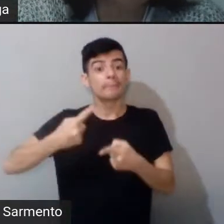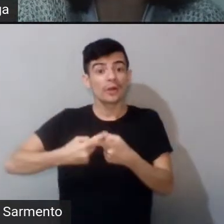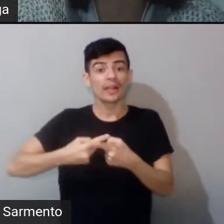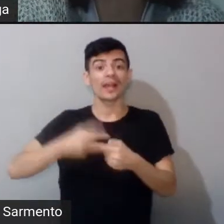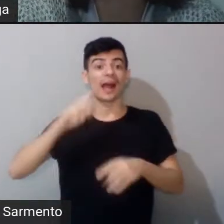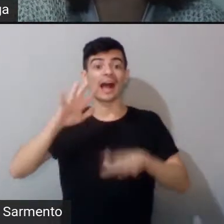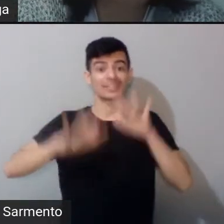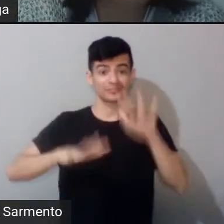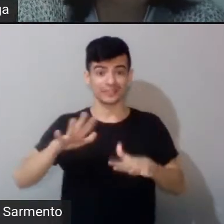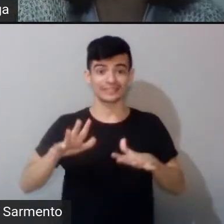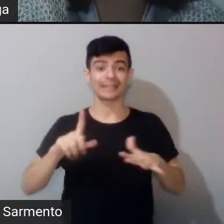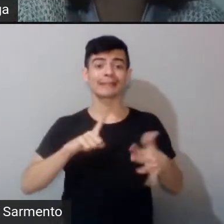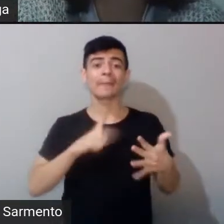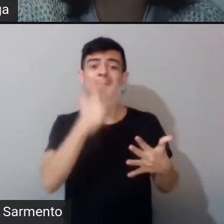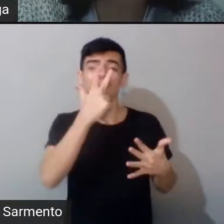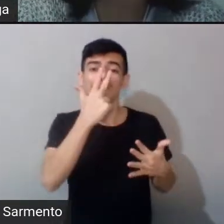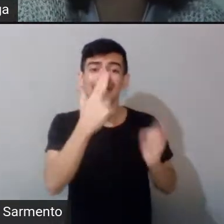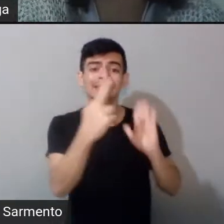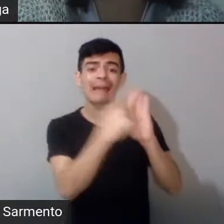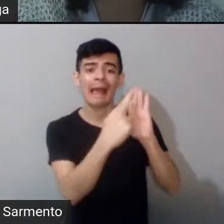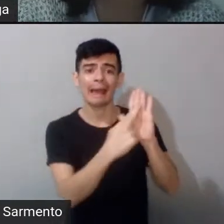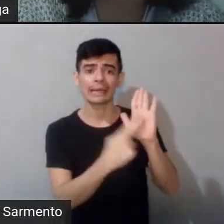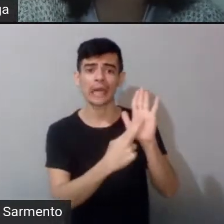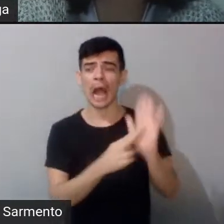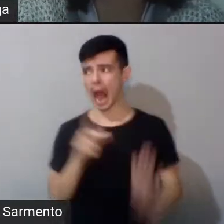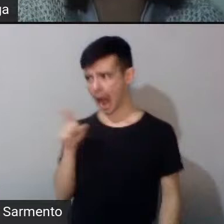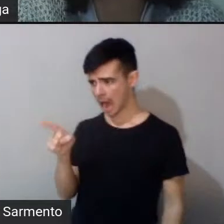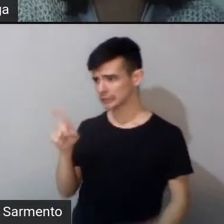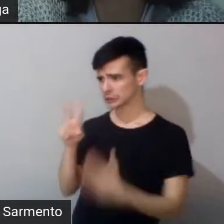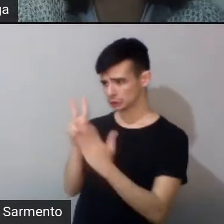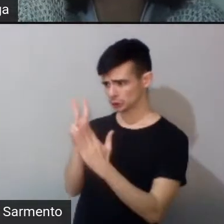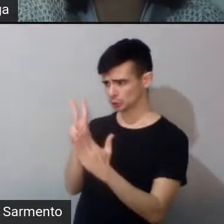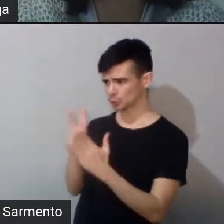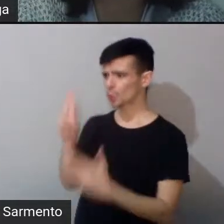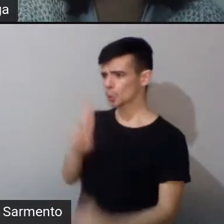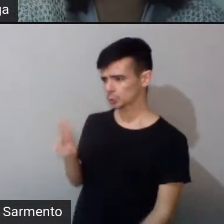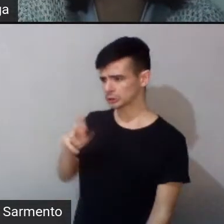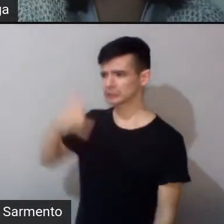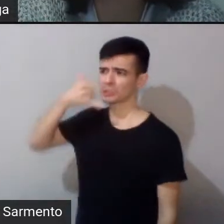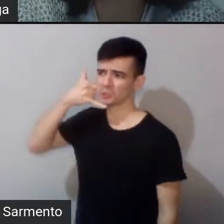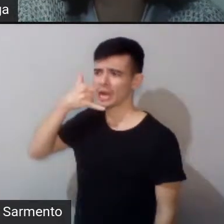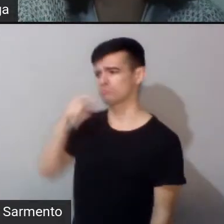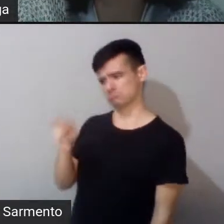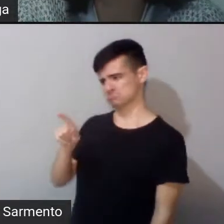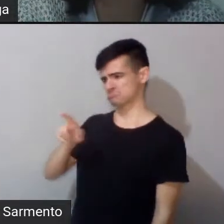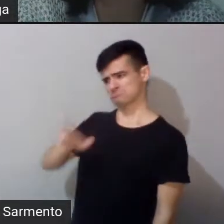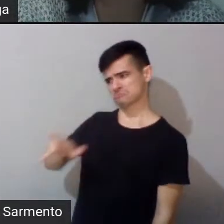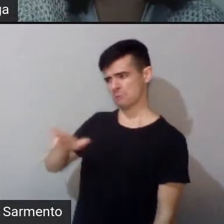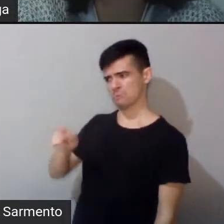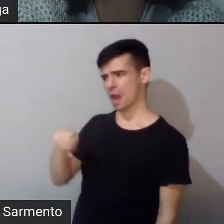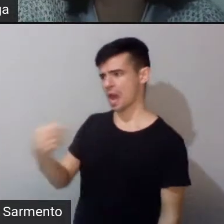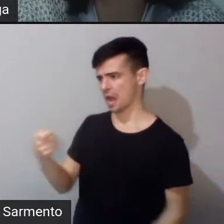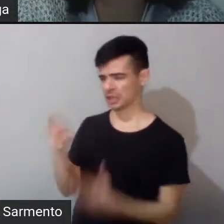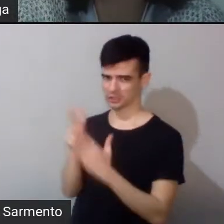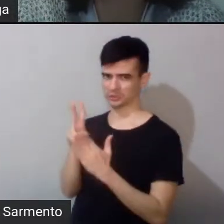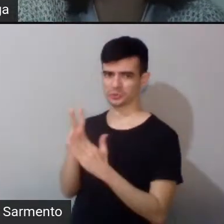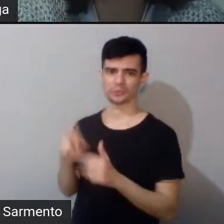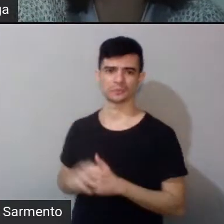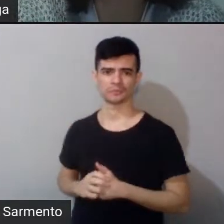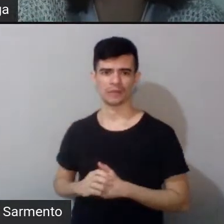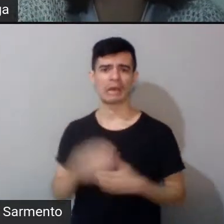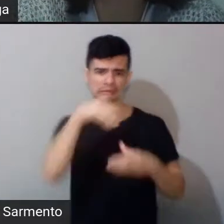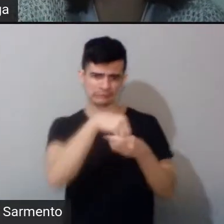estiver na universidade ele não é mais índio, o Estado sempre querendo nos transformar em